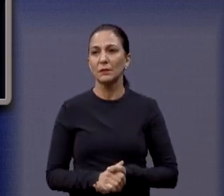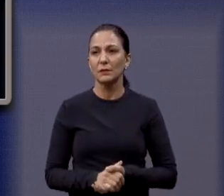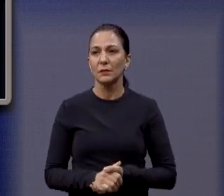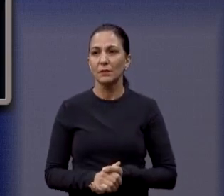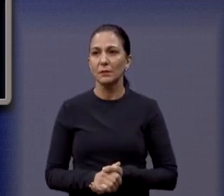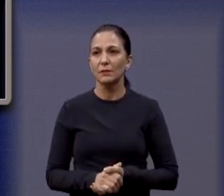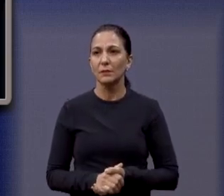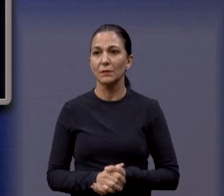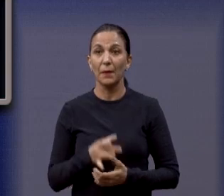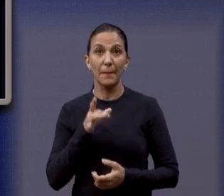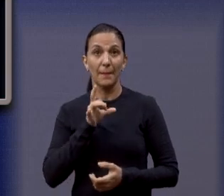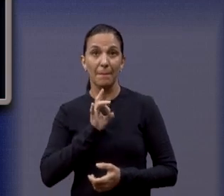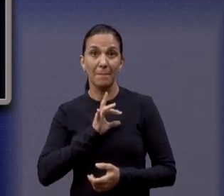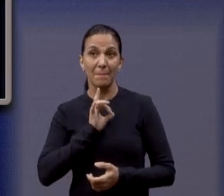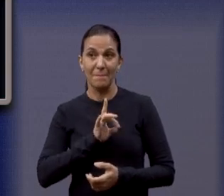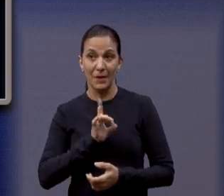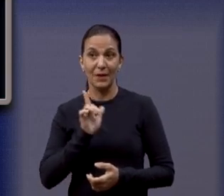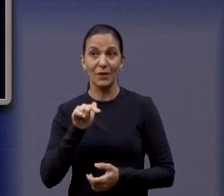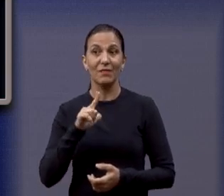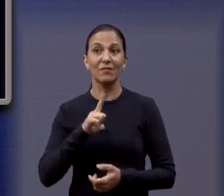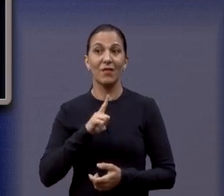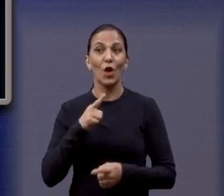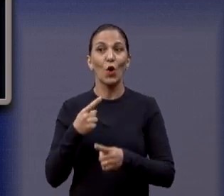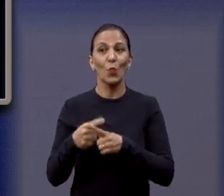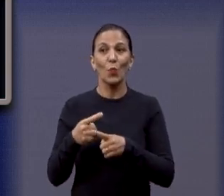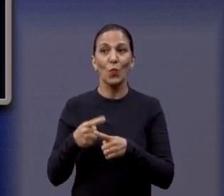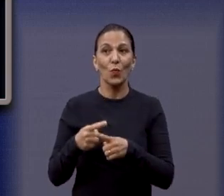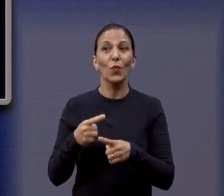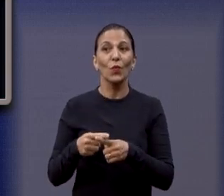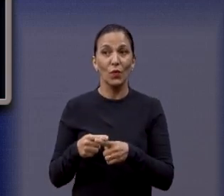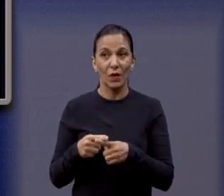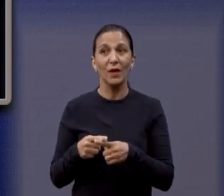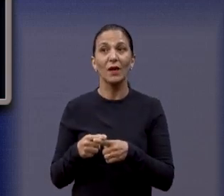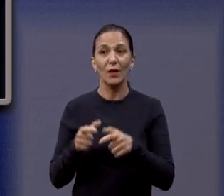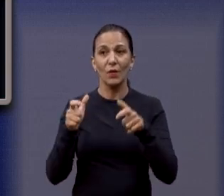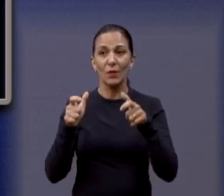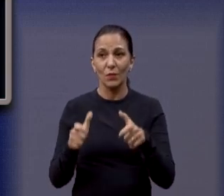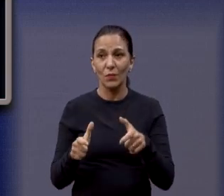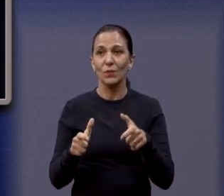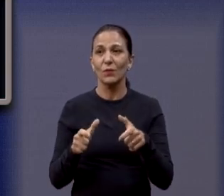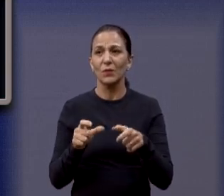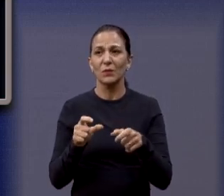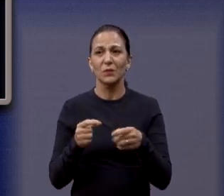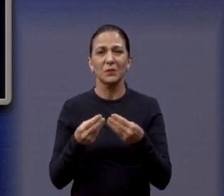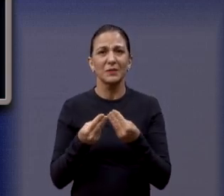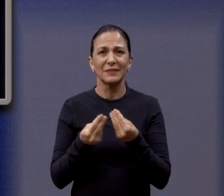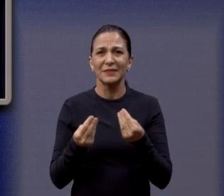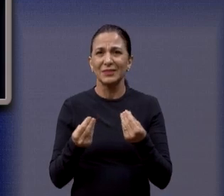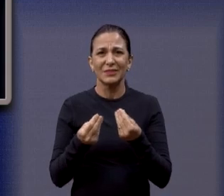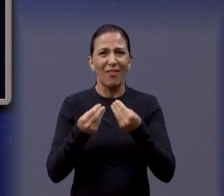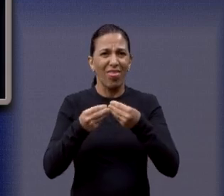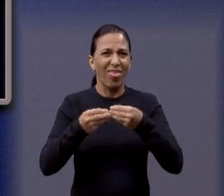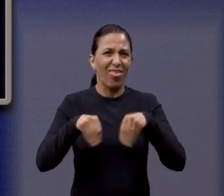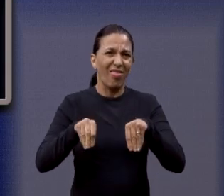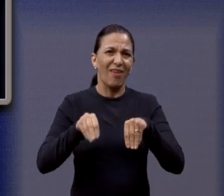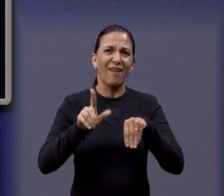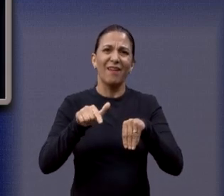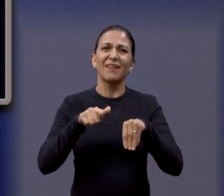E o medo aqui é constante. O medo é constante porque esse parque está numa situação inestimável aqui.